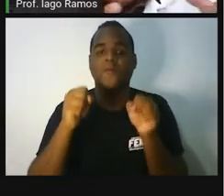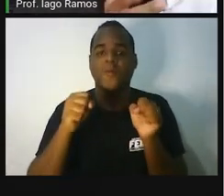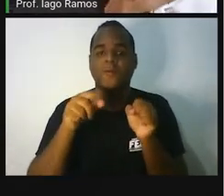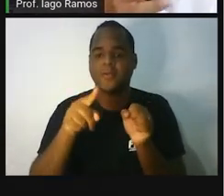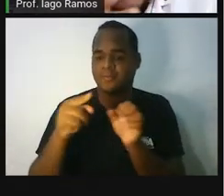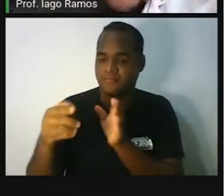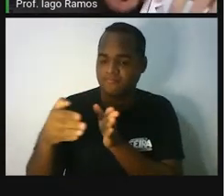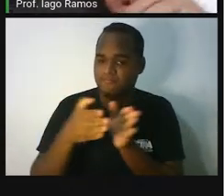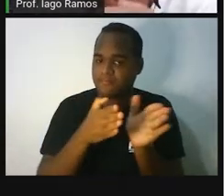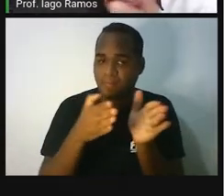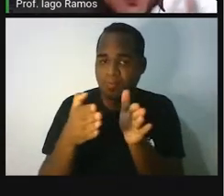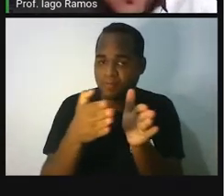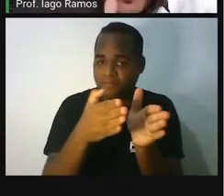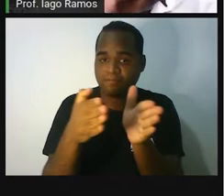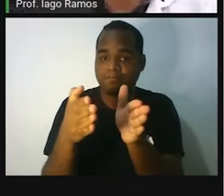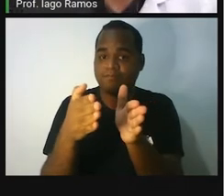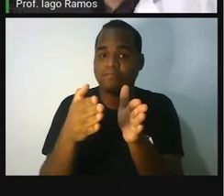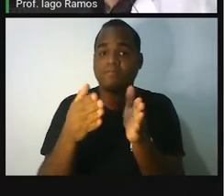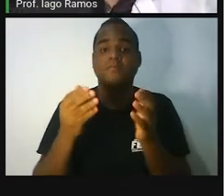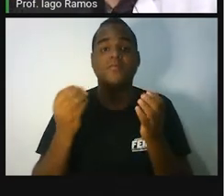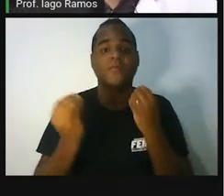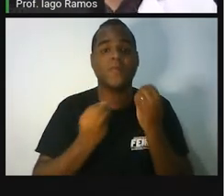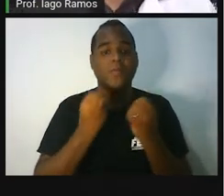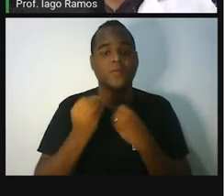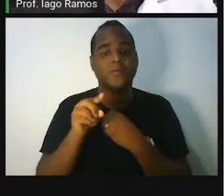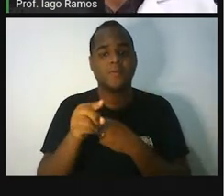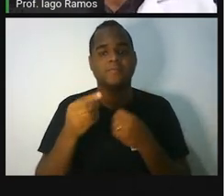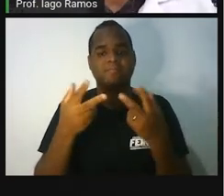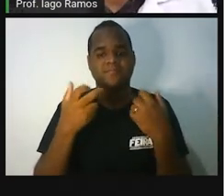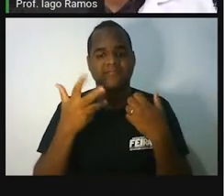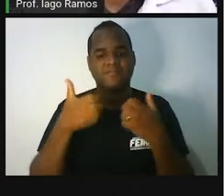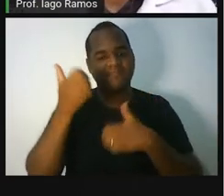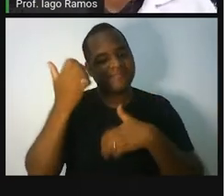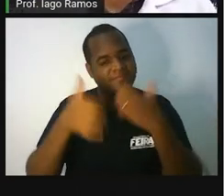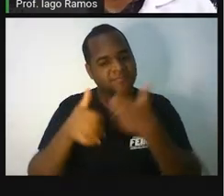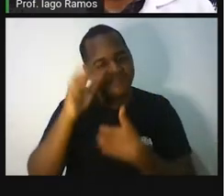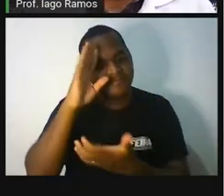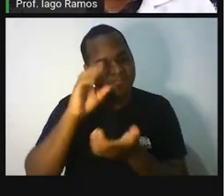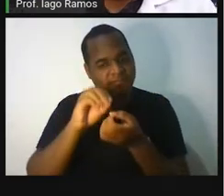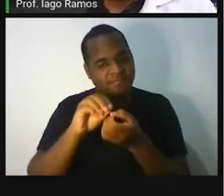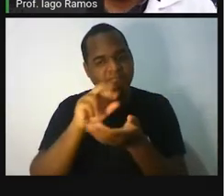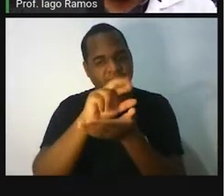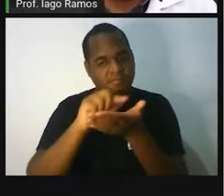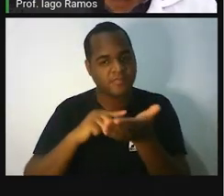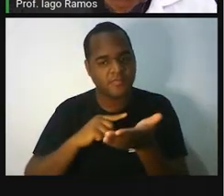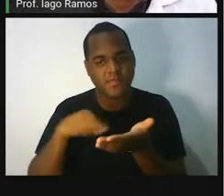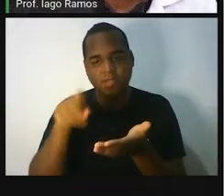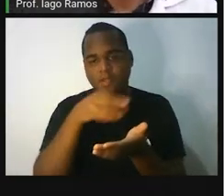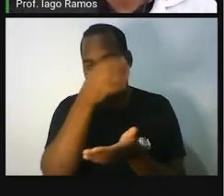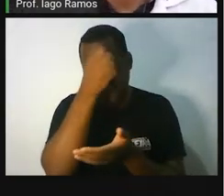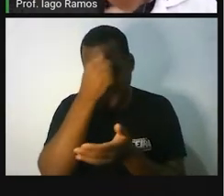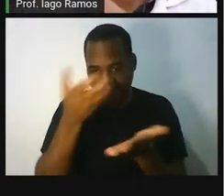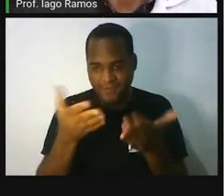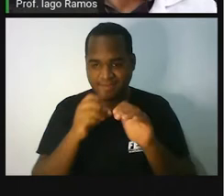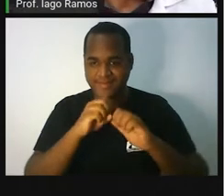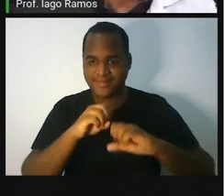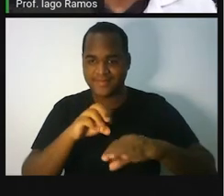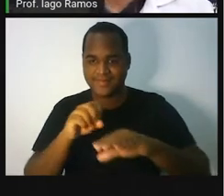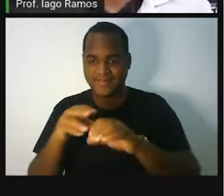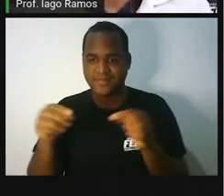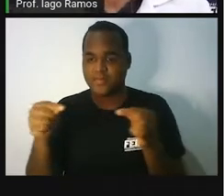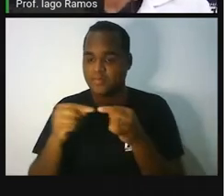caminho para aprender essas coisas que a gente precisa aprender nessa aula sobre